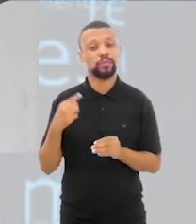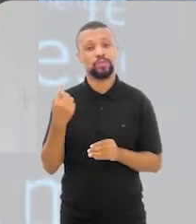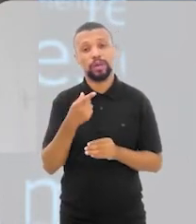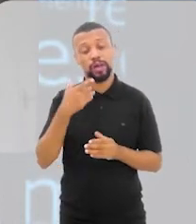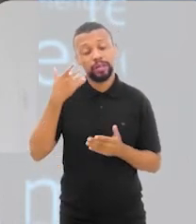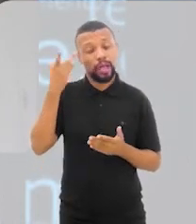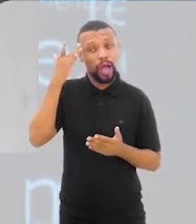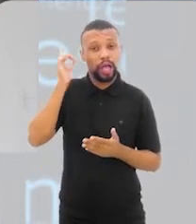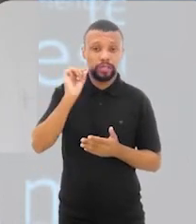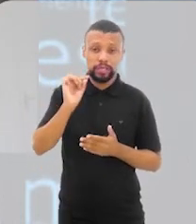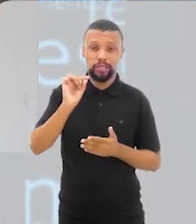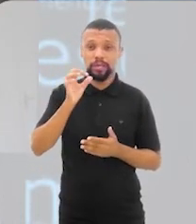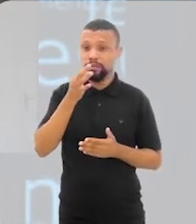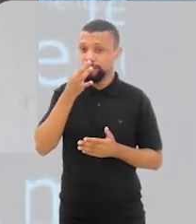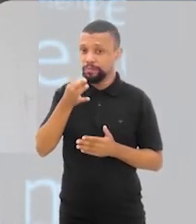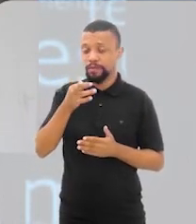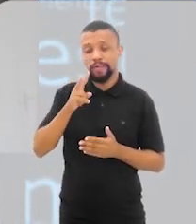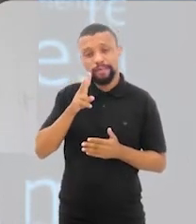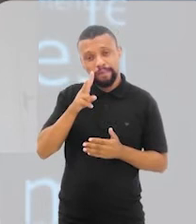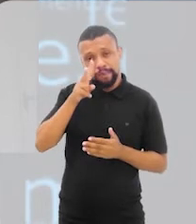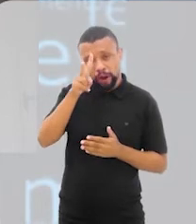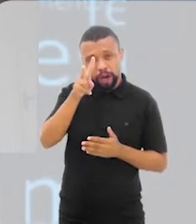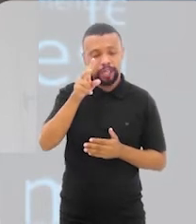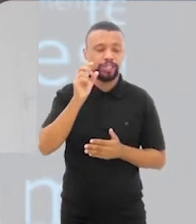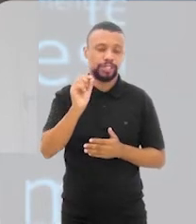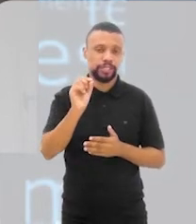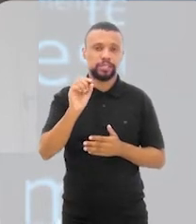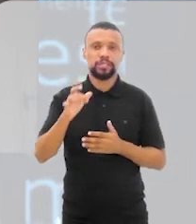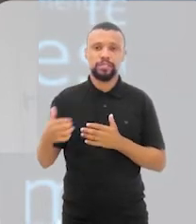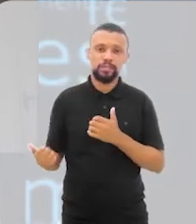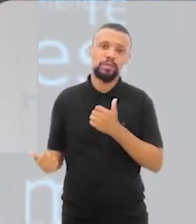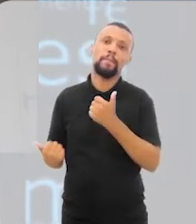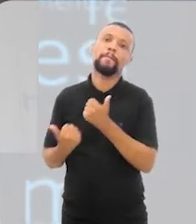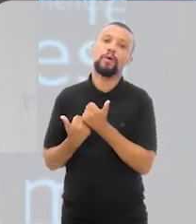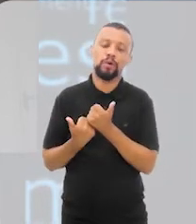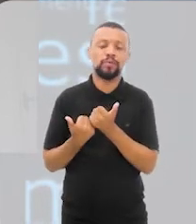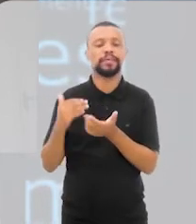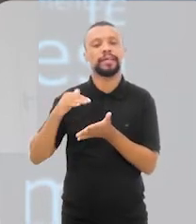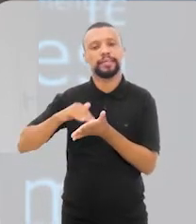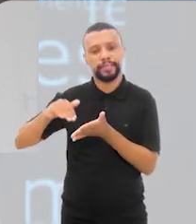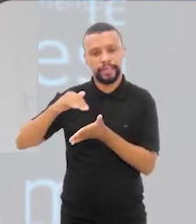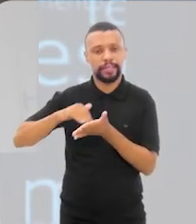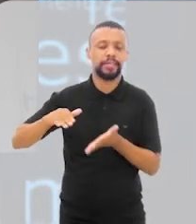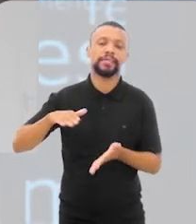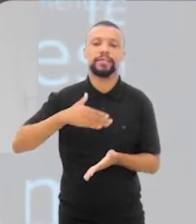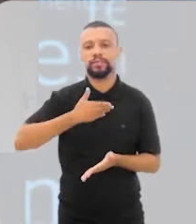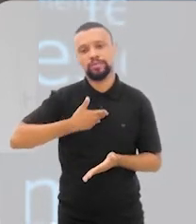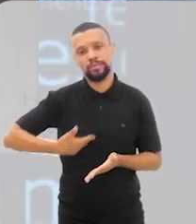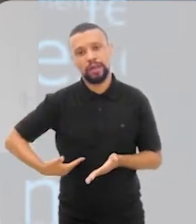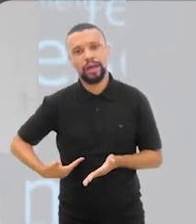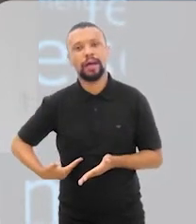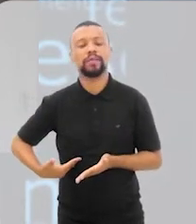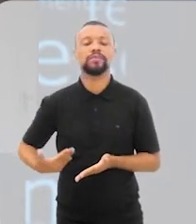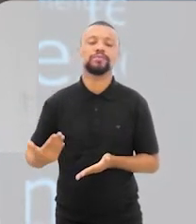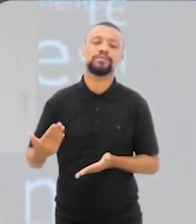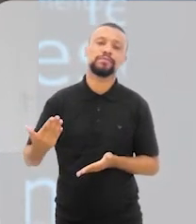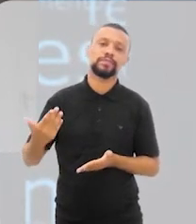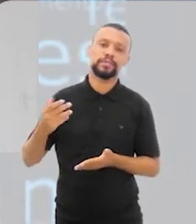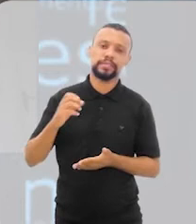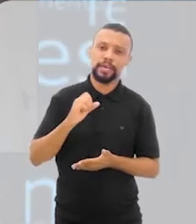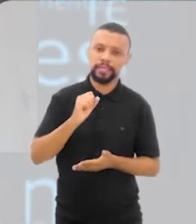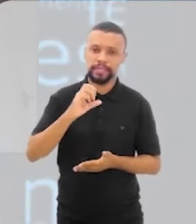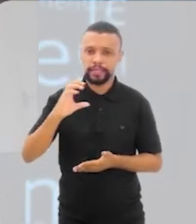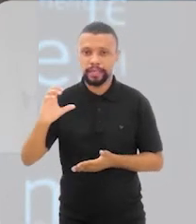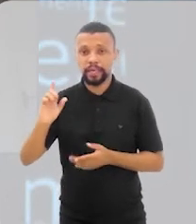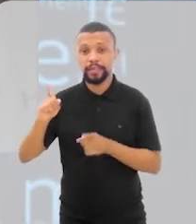Mas é isso, assim, a gente acha que um ponto bem forte aí nesse sentido é o apoio justamente da Secretaria de Estado, do